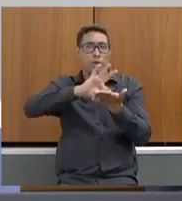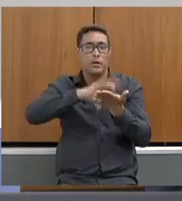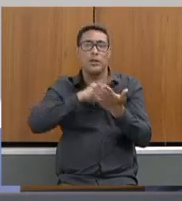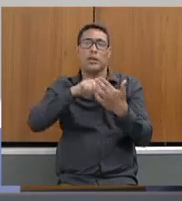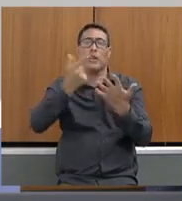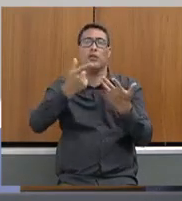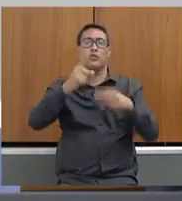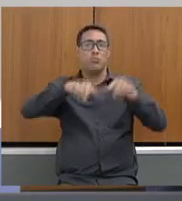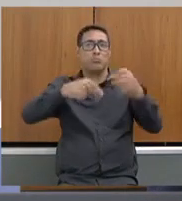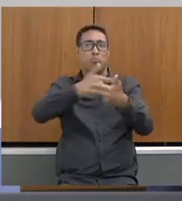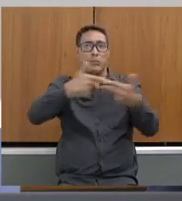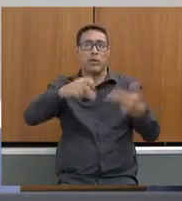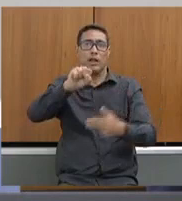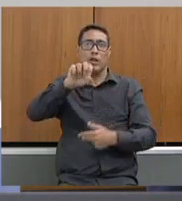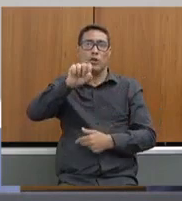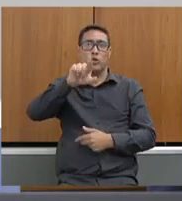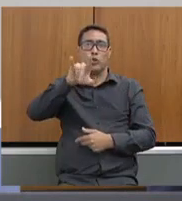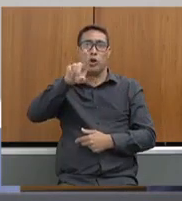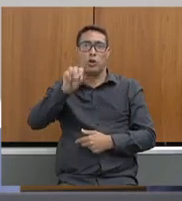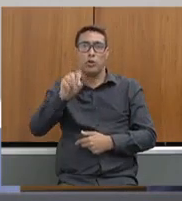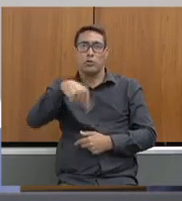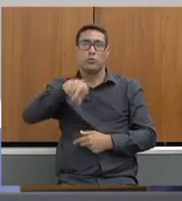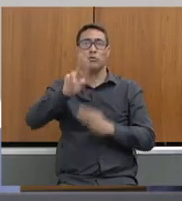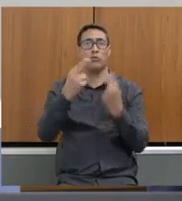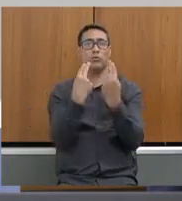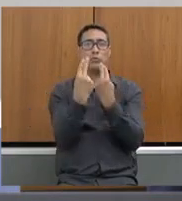urbanos. Próximo, por favor.